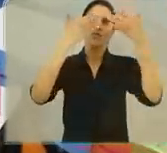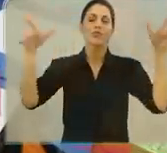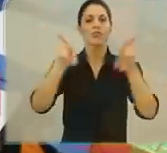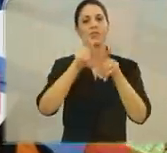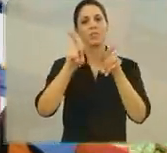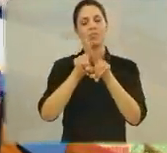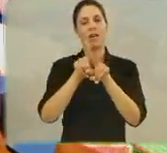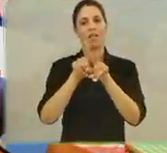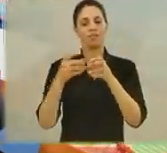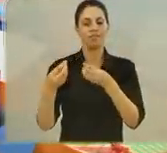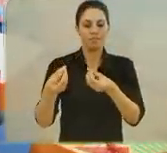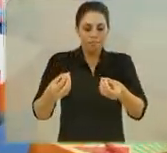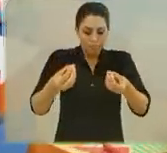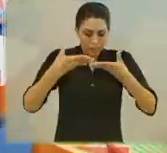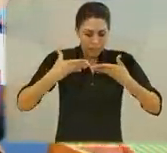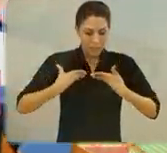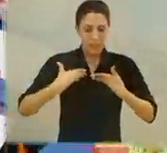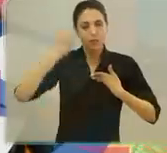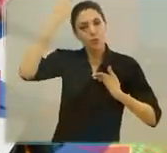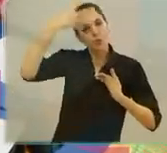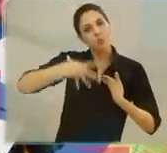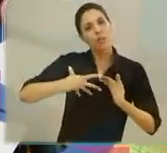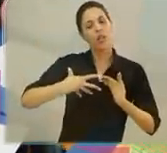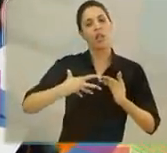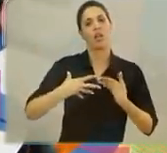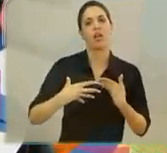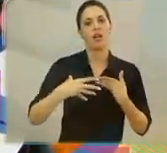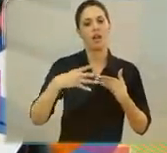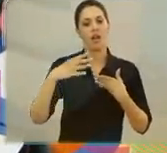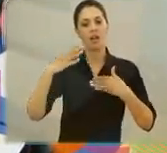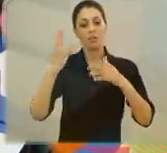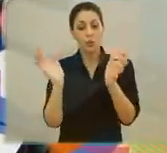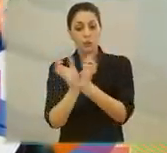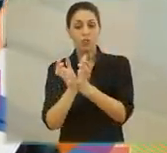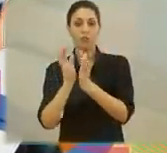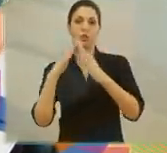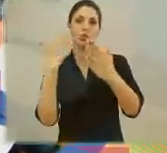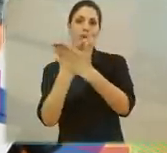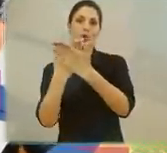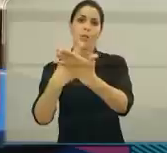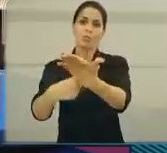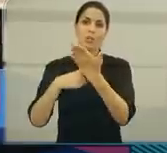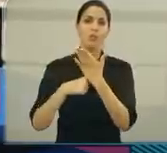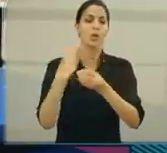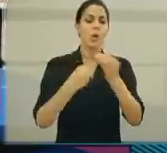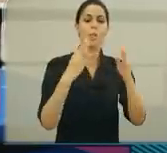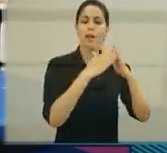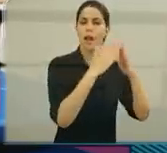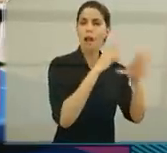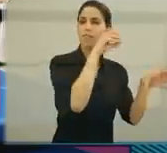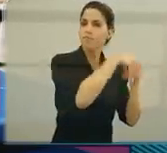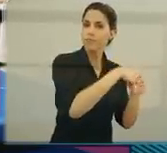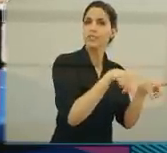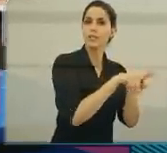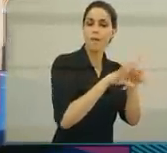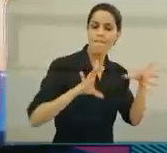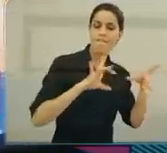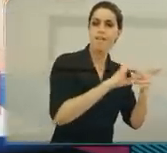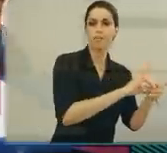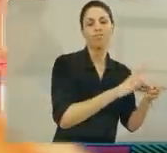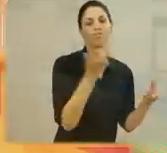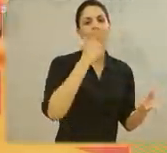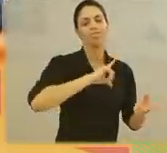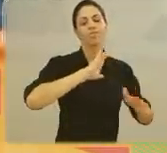conhecimento muito abrangente. Ela me explica, está acontecendo isso, estamos trabalhando assim. Mãe, eu estou de casa fazendo